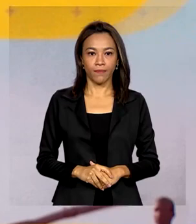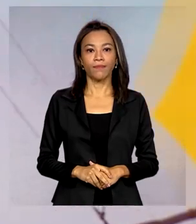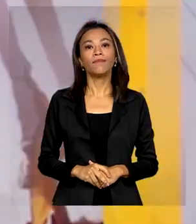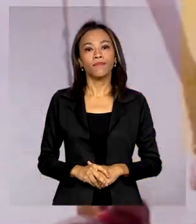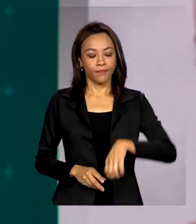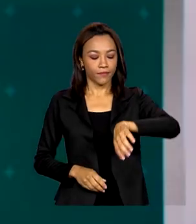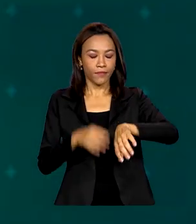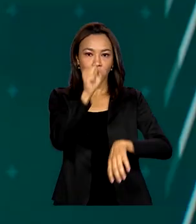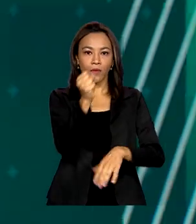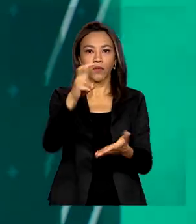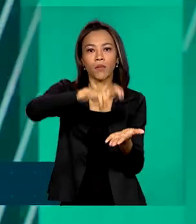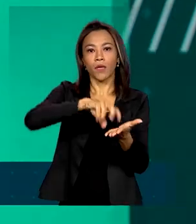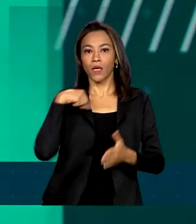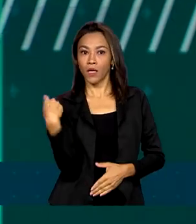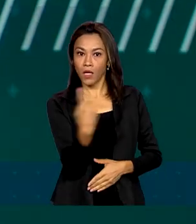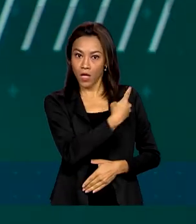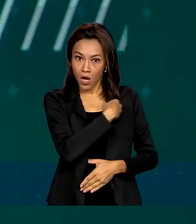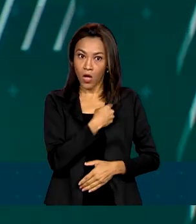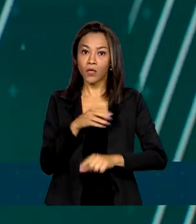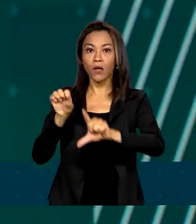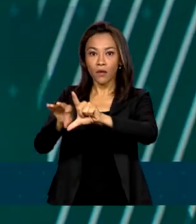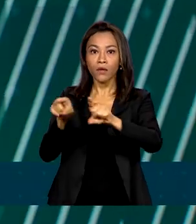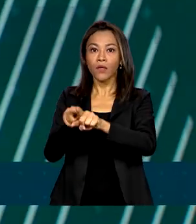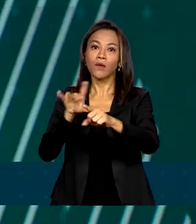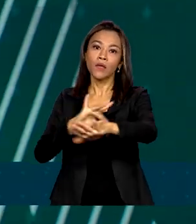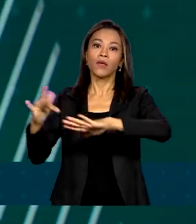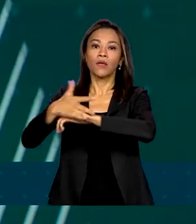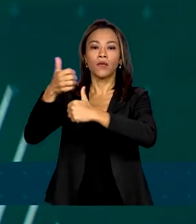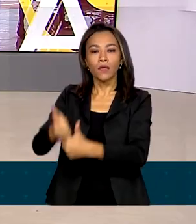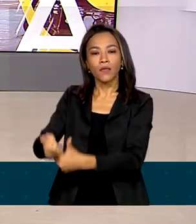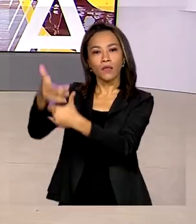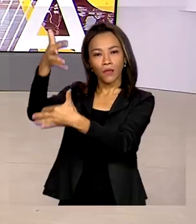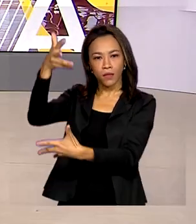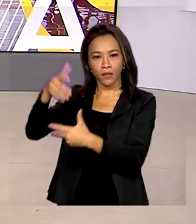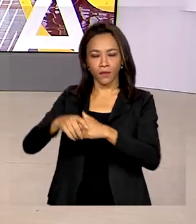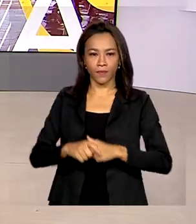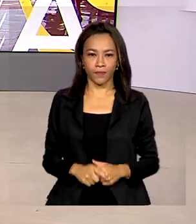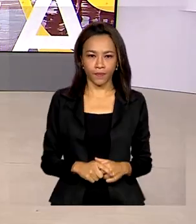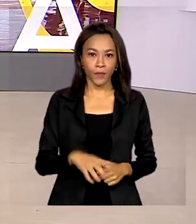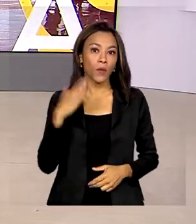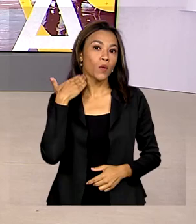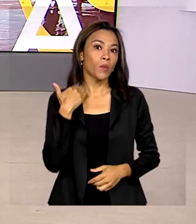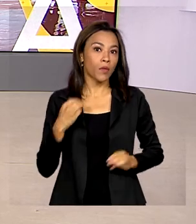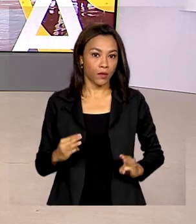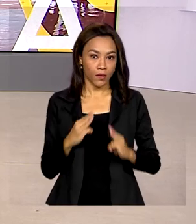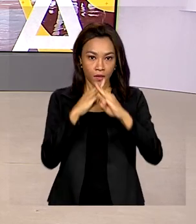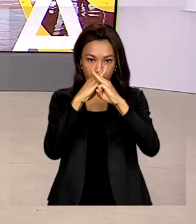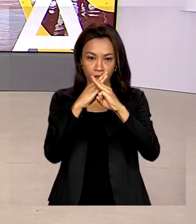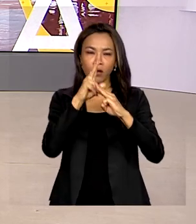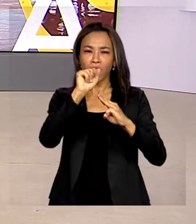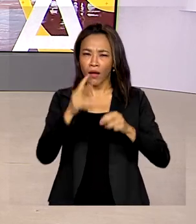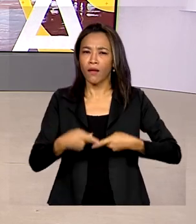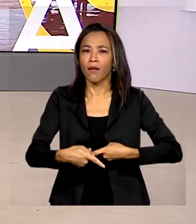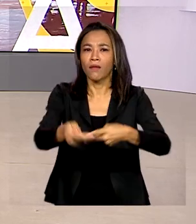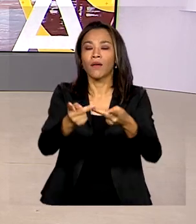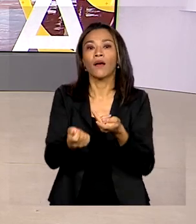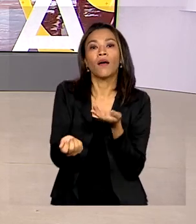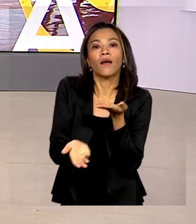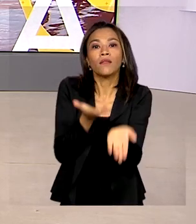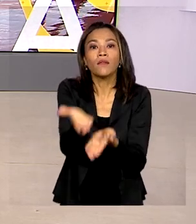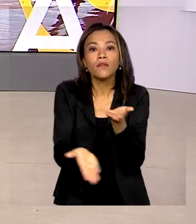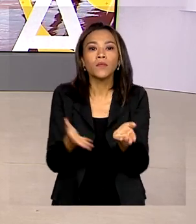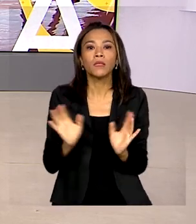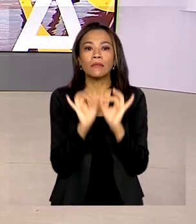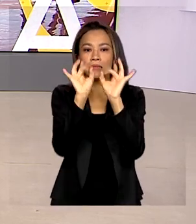8 horas da manhã, estamos ao vivo também pelas redes sociais. A Caixa Econômica Federal vai levar atendimento